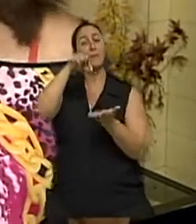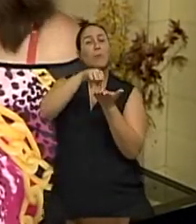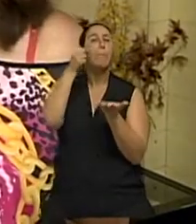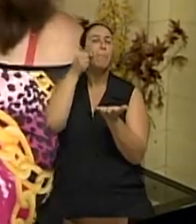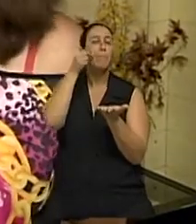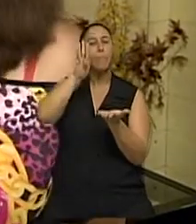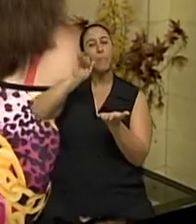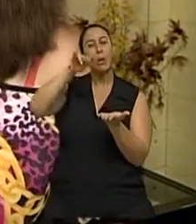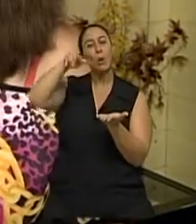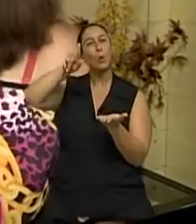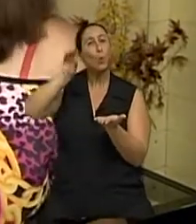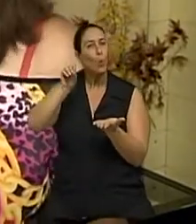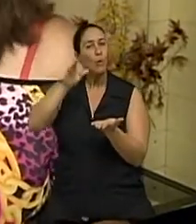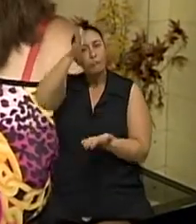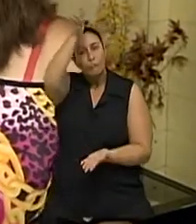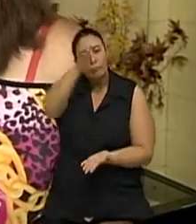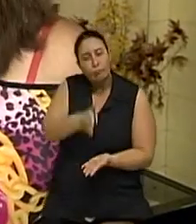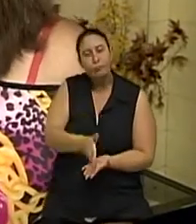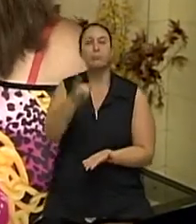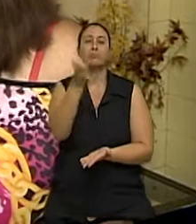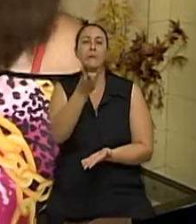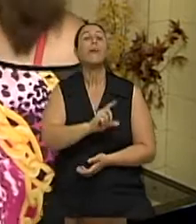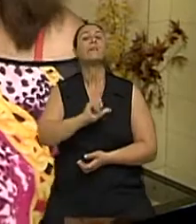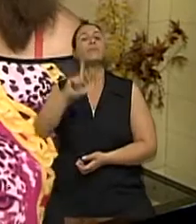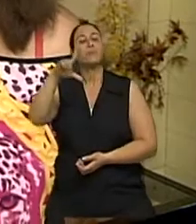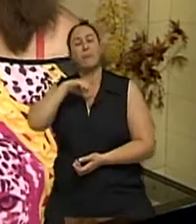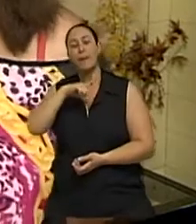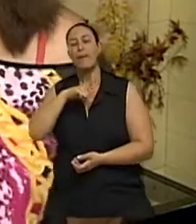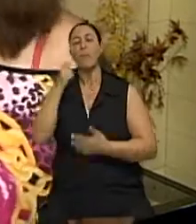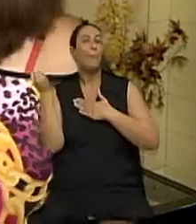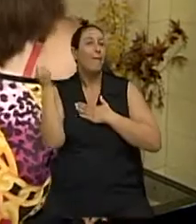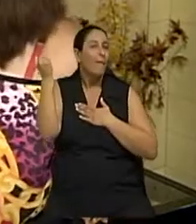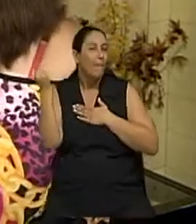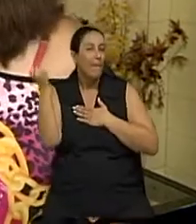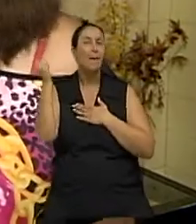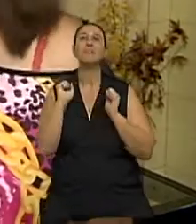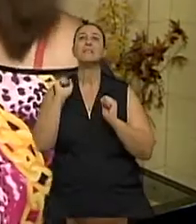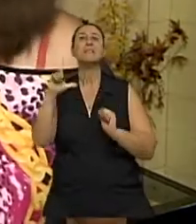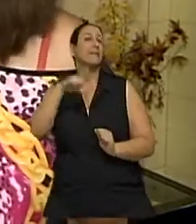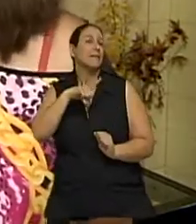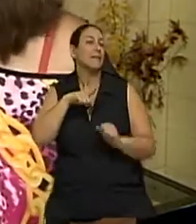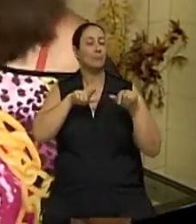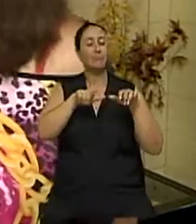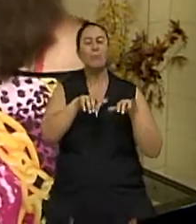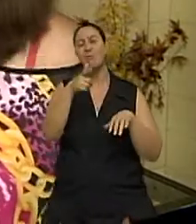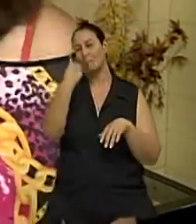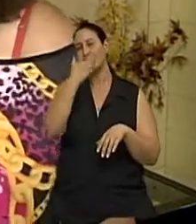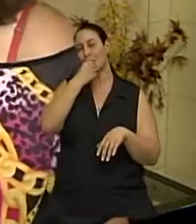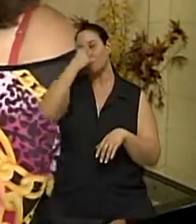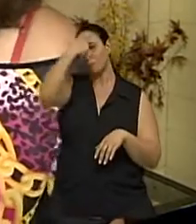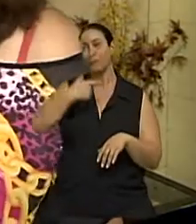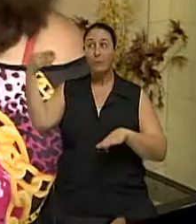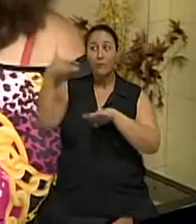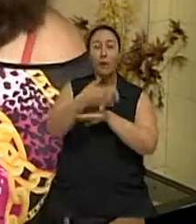-feiras, nas quartas-feiras tem bailezinho para eles, nós temos um tecladista que vem aqui toda, uma quarta